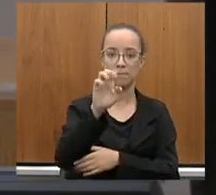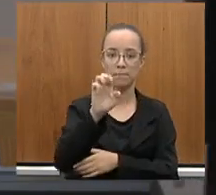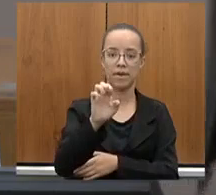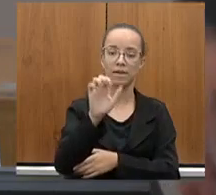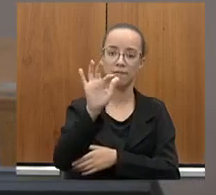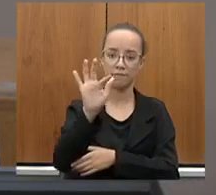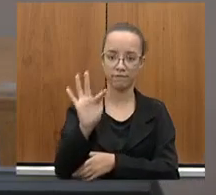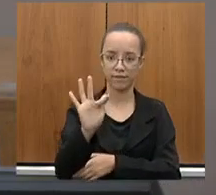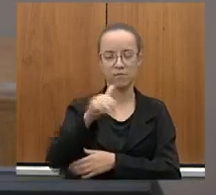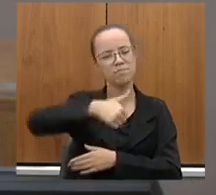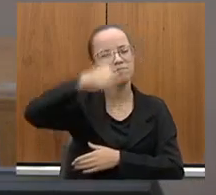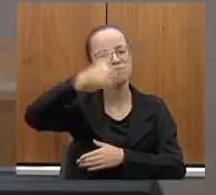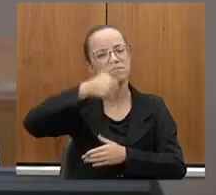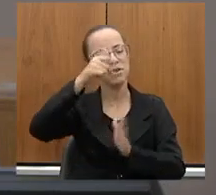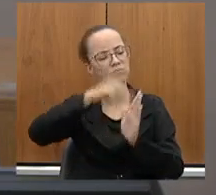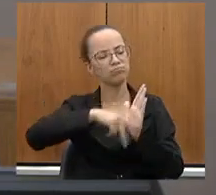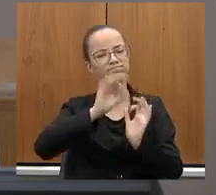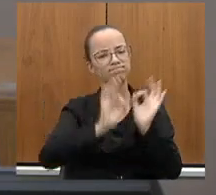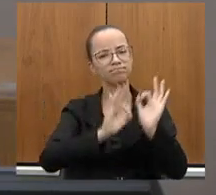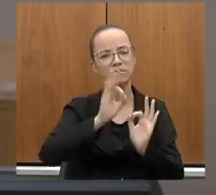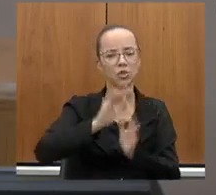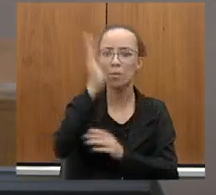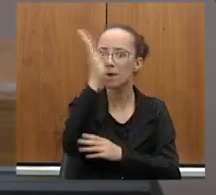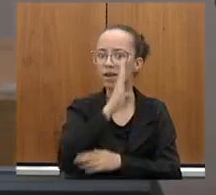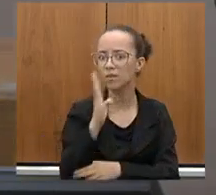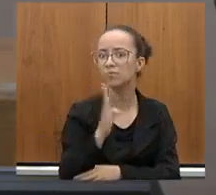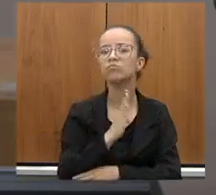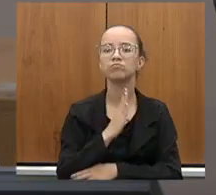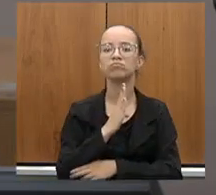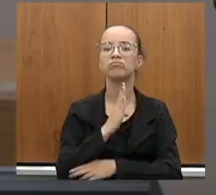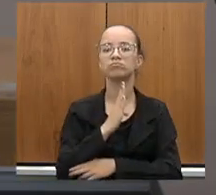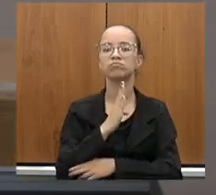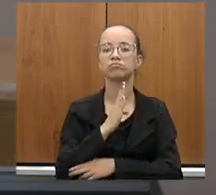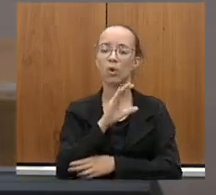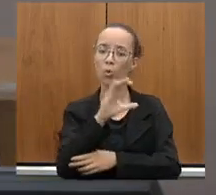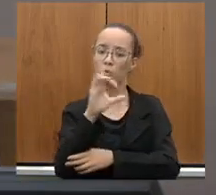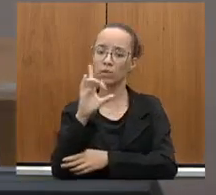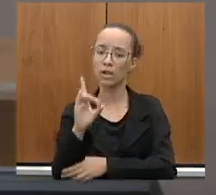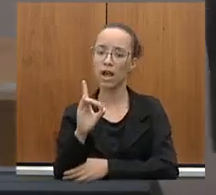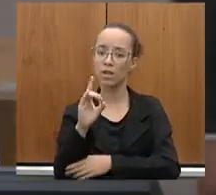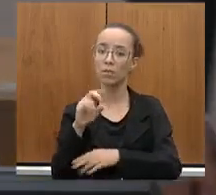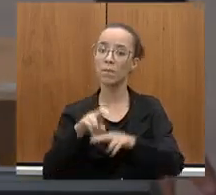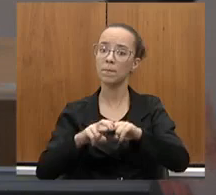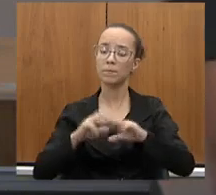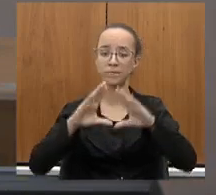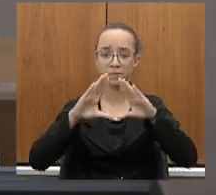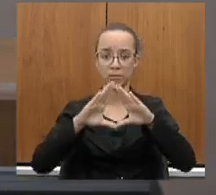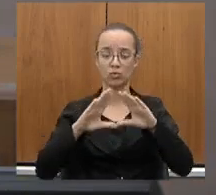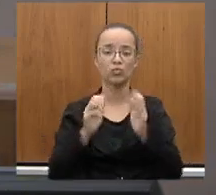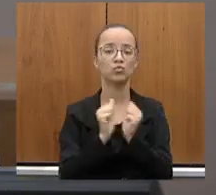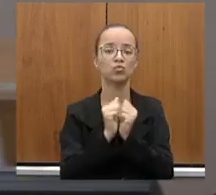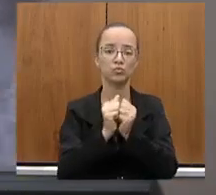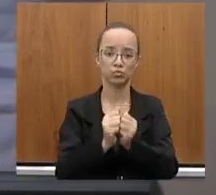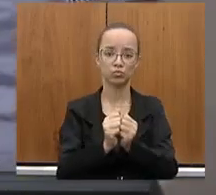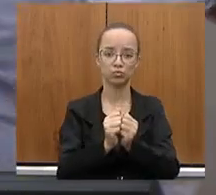primeiro Plano Estratégico Ferroviário do Brasil, coordenado aqui pela Assembleia, juntamente com